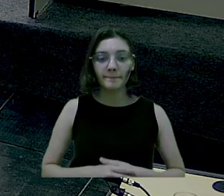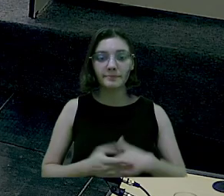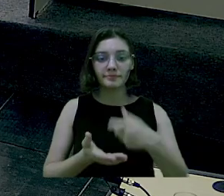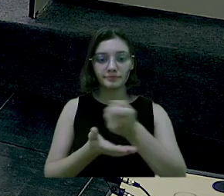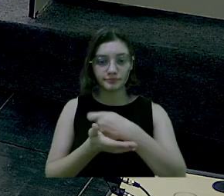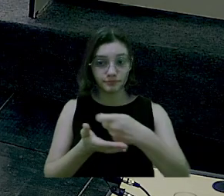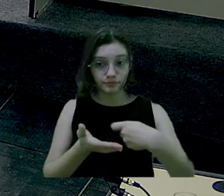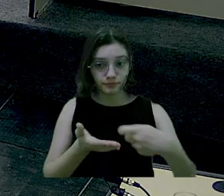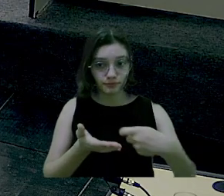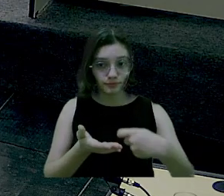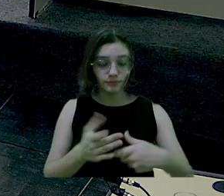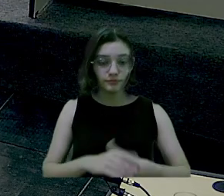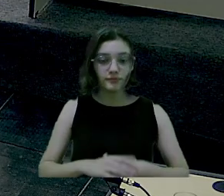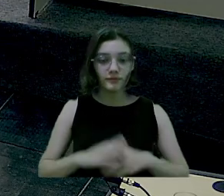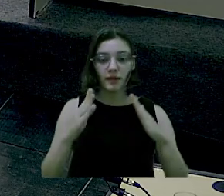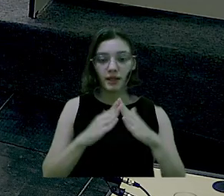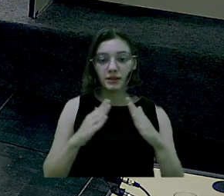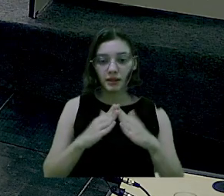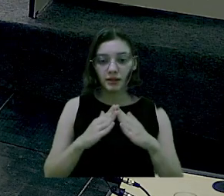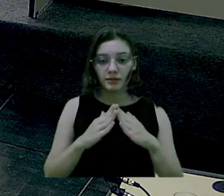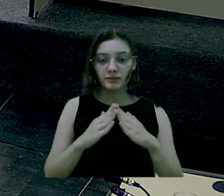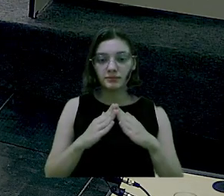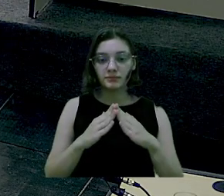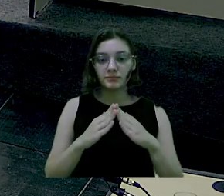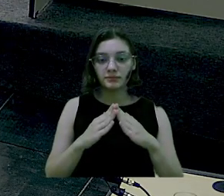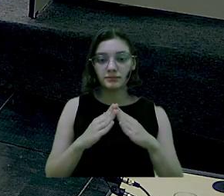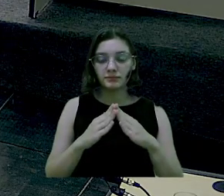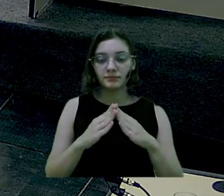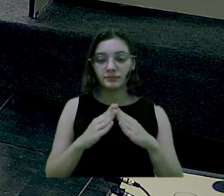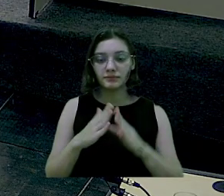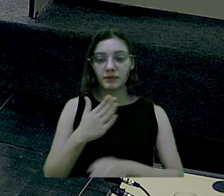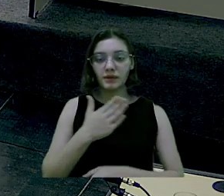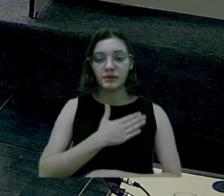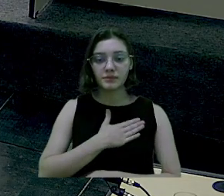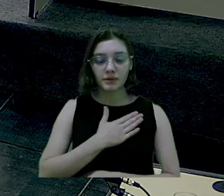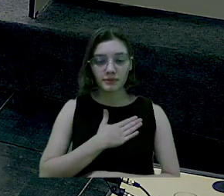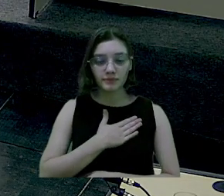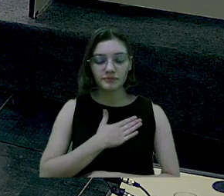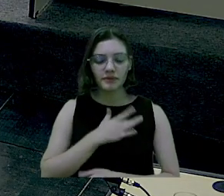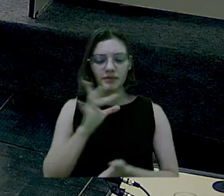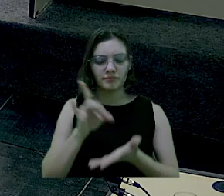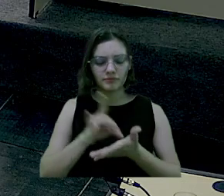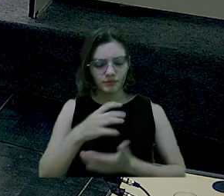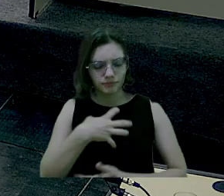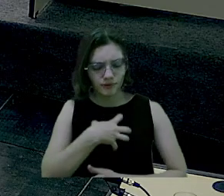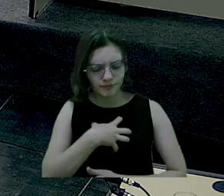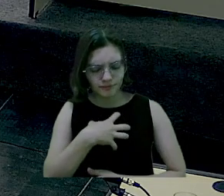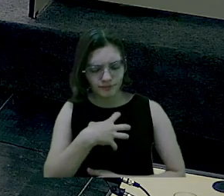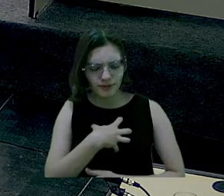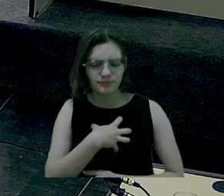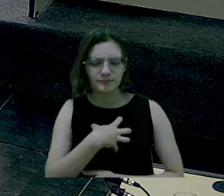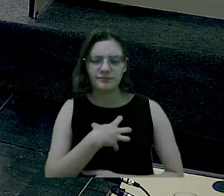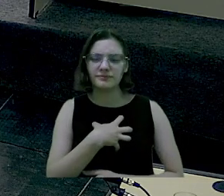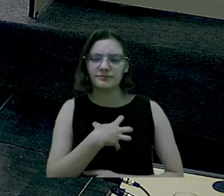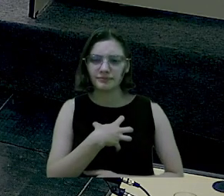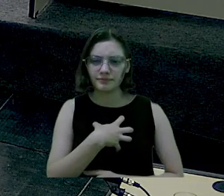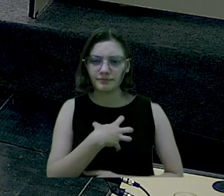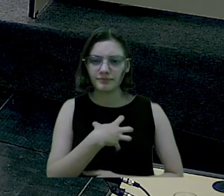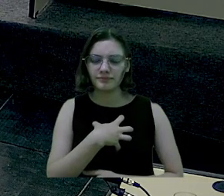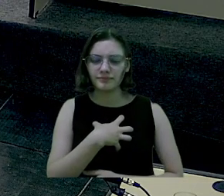registrado, nessa casa, os meus sentimentos